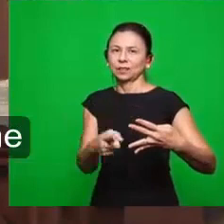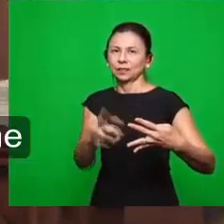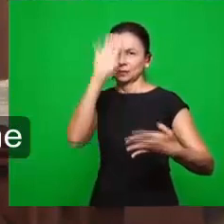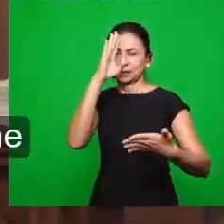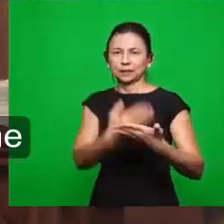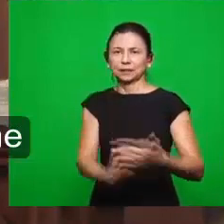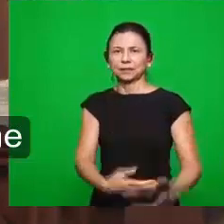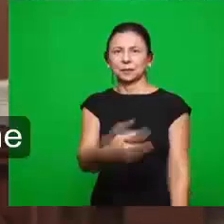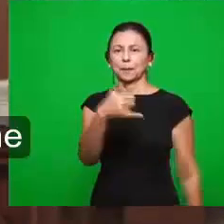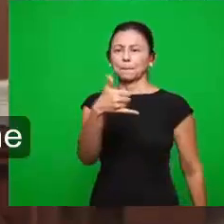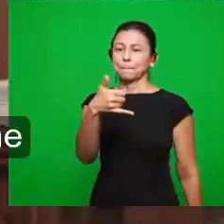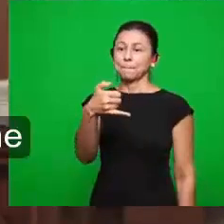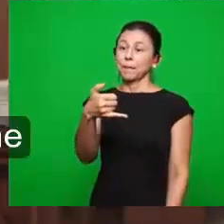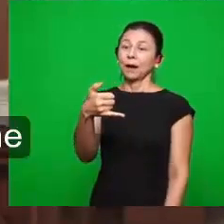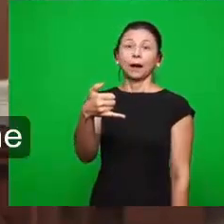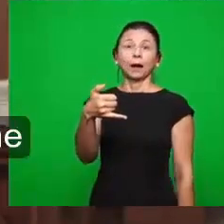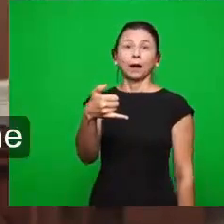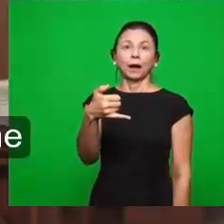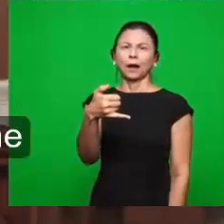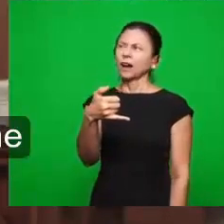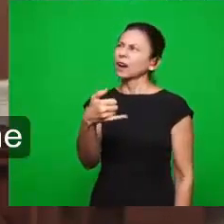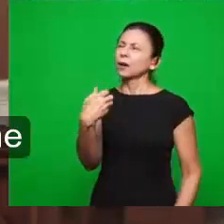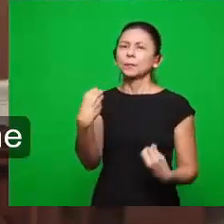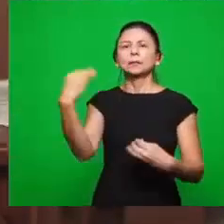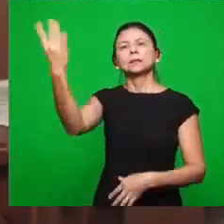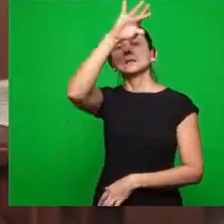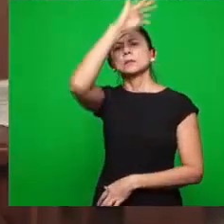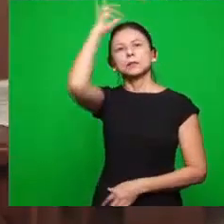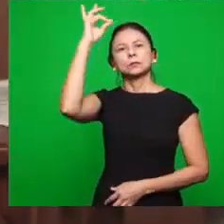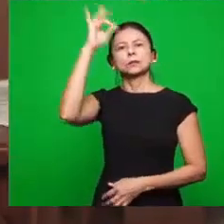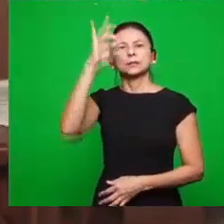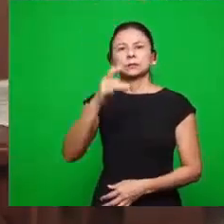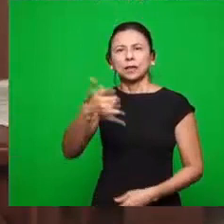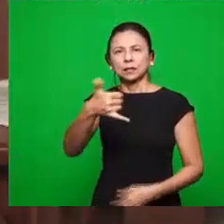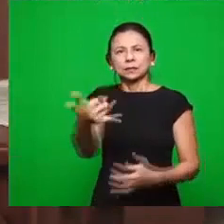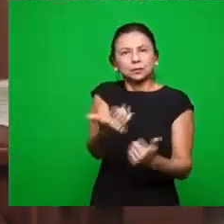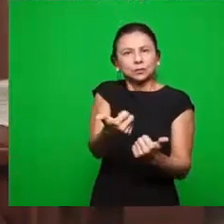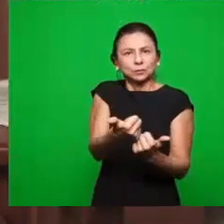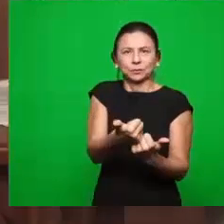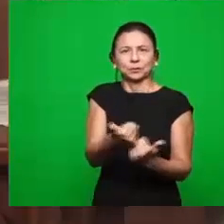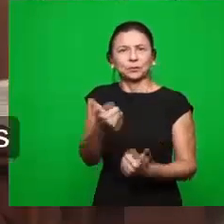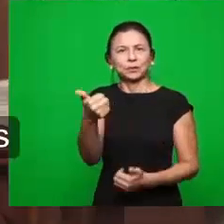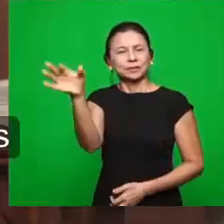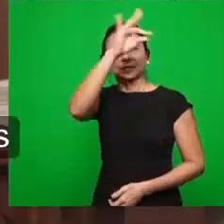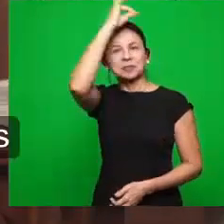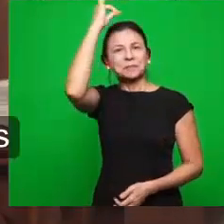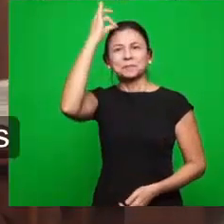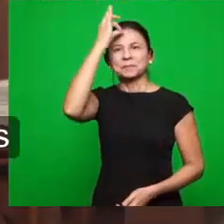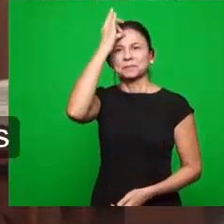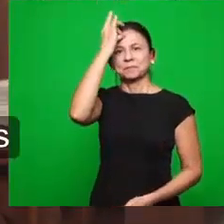crê no objeto e deixa a bênção. Você passa a ser o quê? Você passa aquilo que se chama